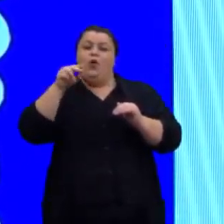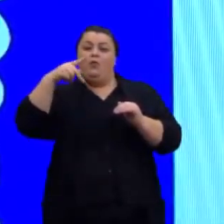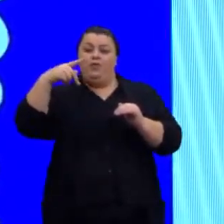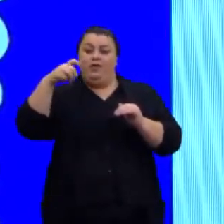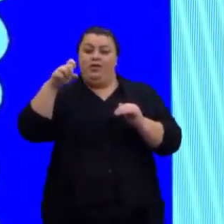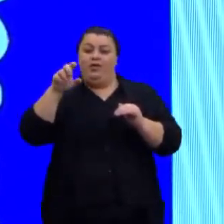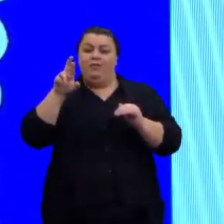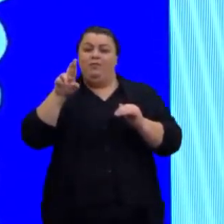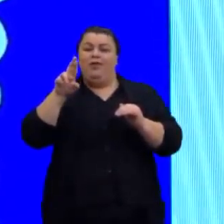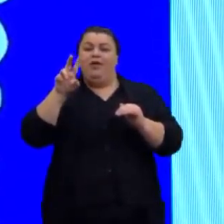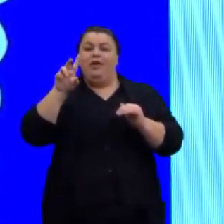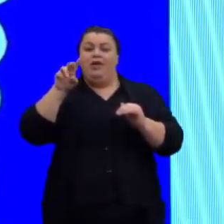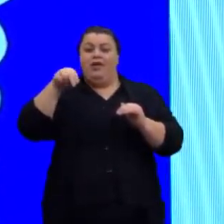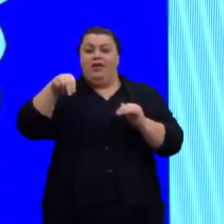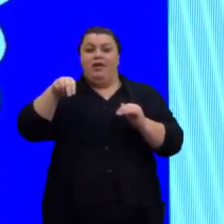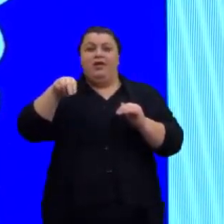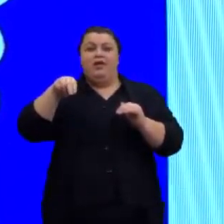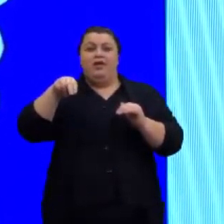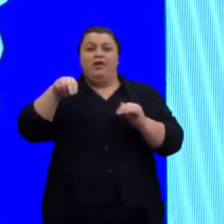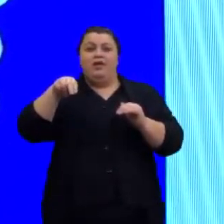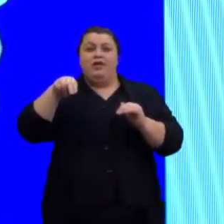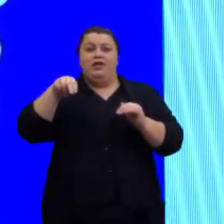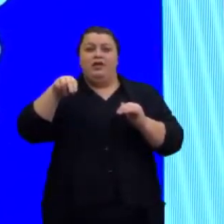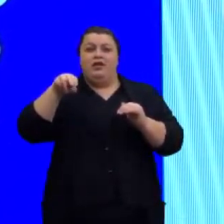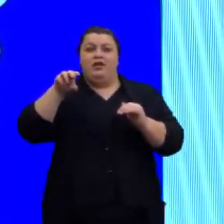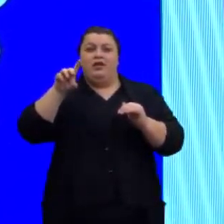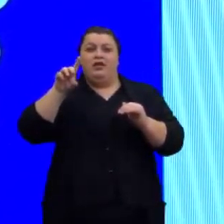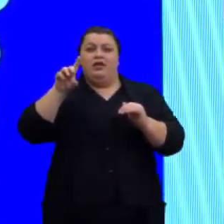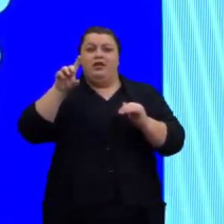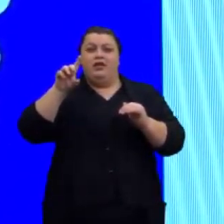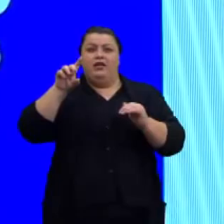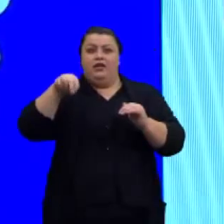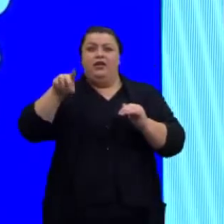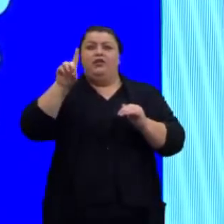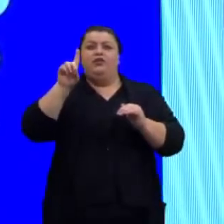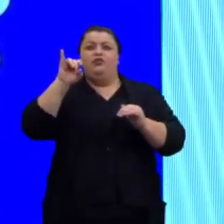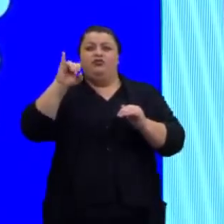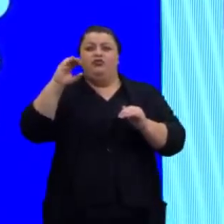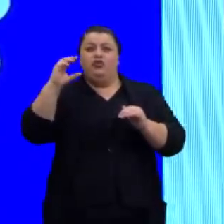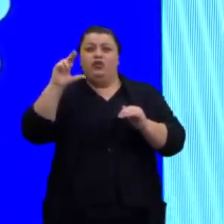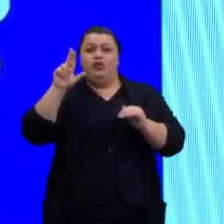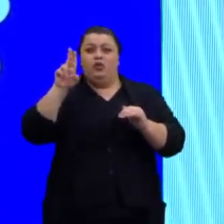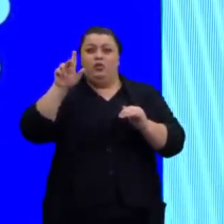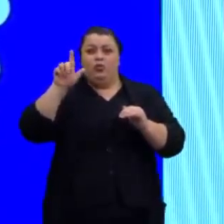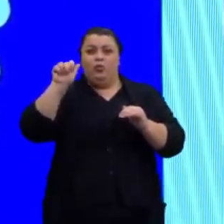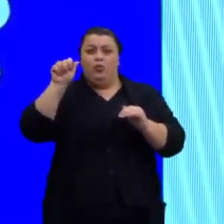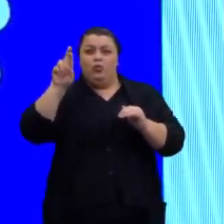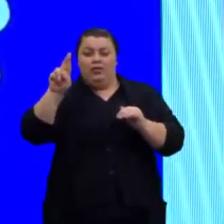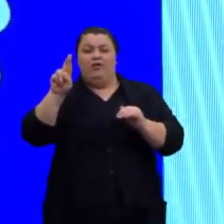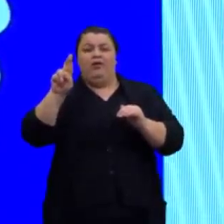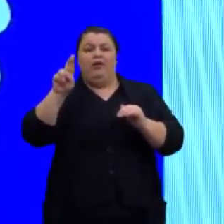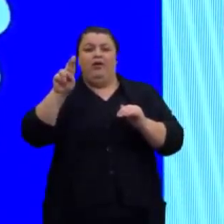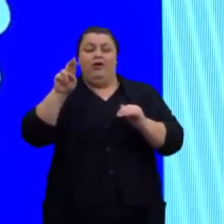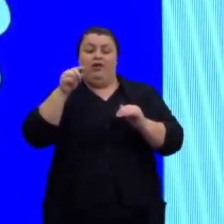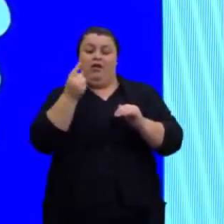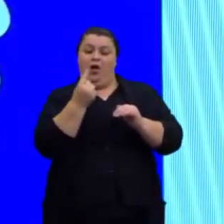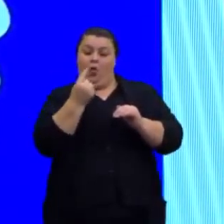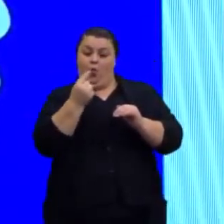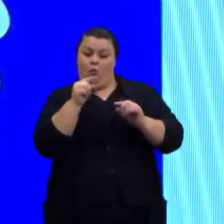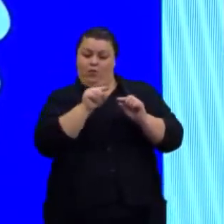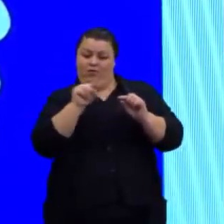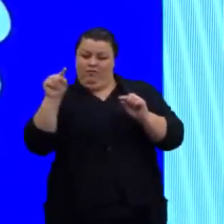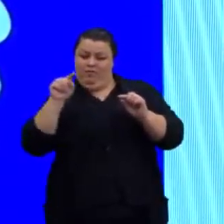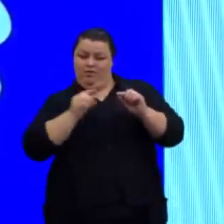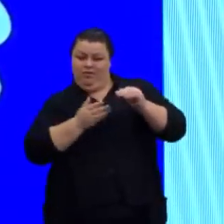seja, uma das retas é paralela à outra, que é perpendicular à uma delas. Isso